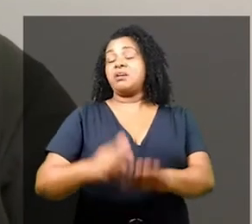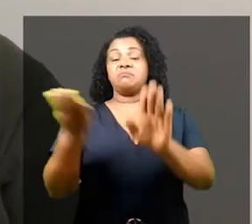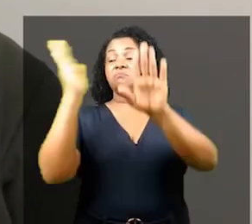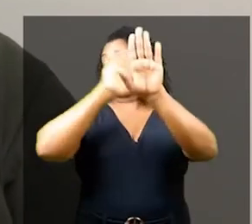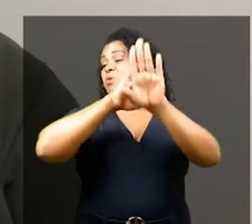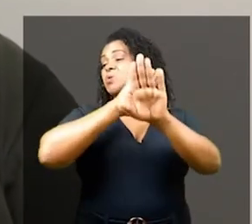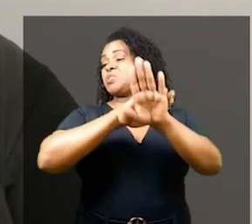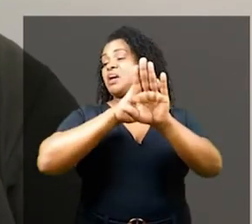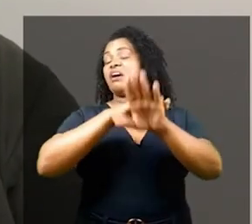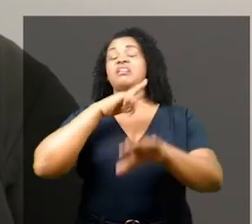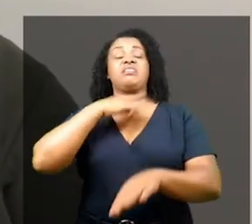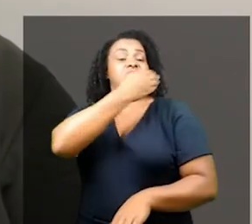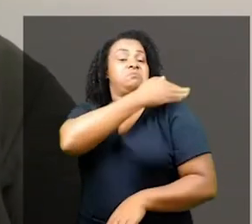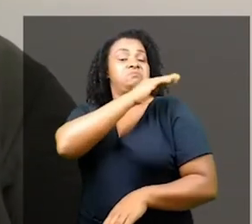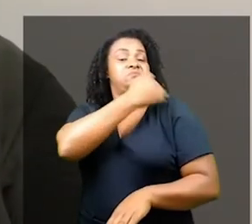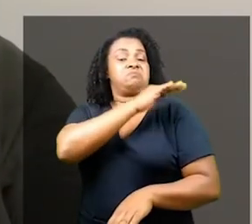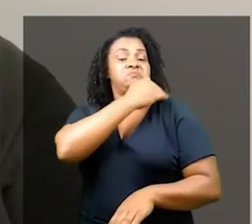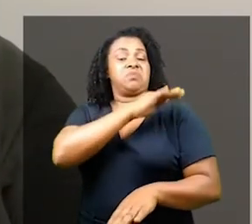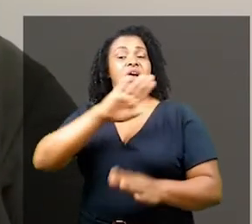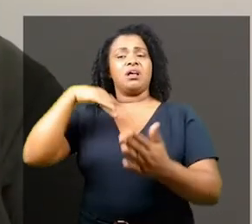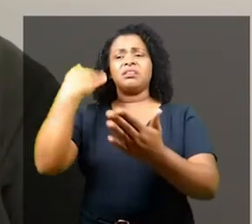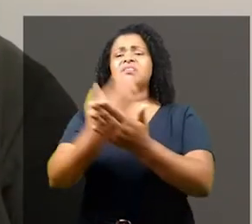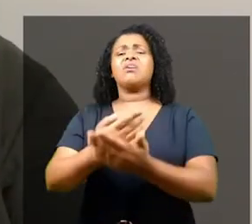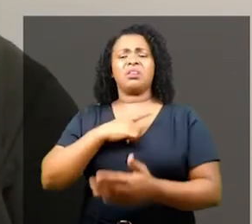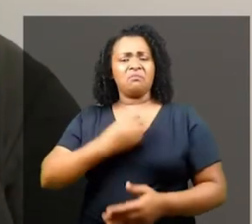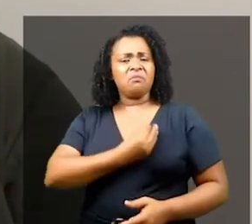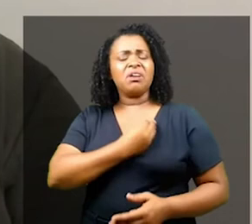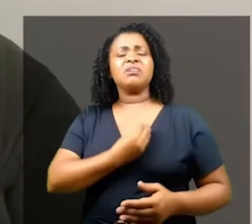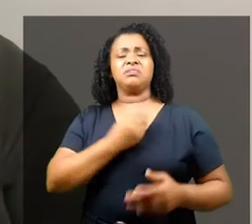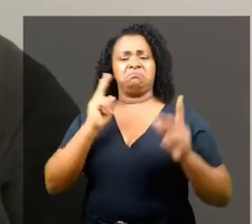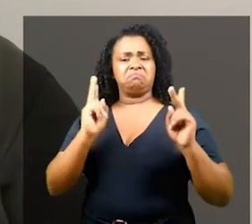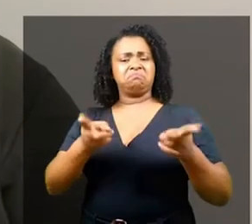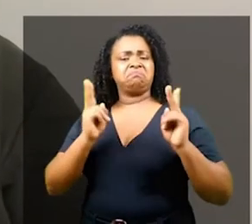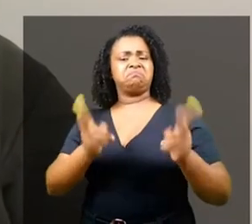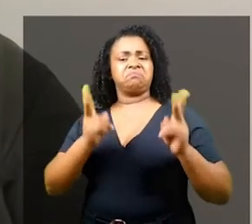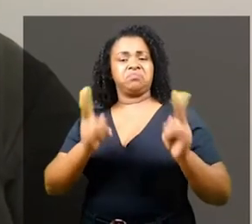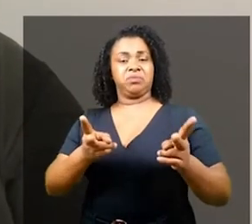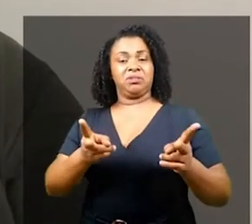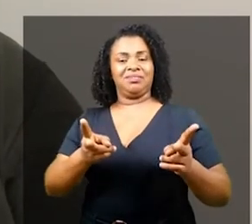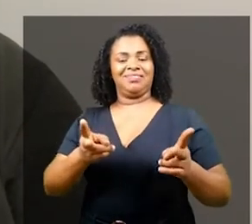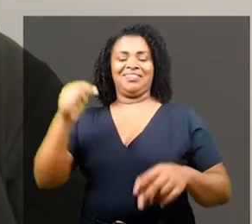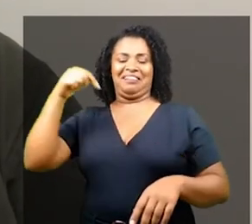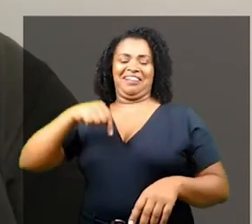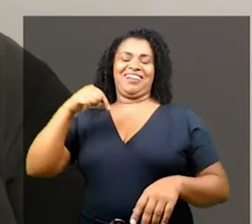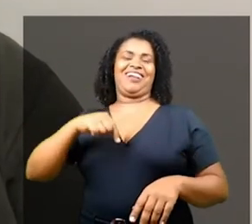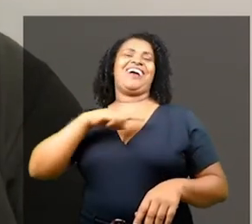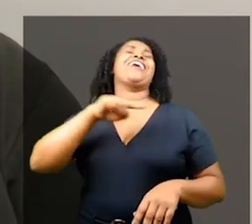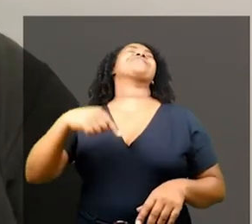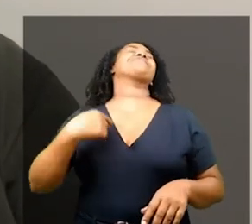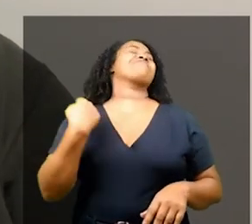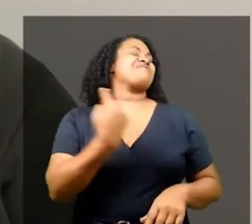correto e mascara vicissitudes de um pensamento racista ainda vivo. E de cá